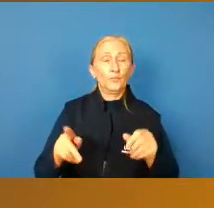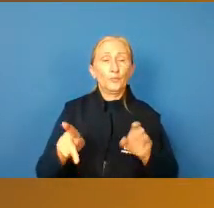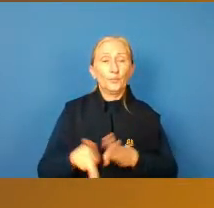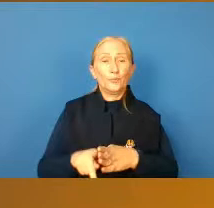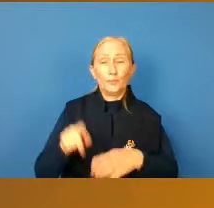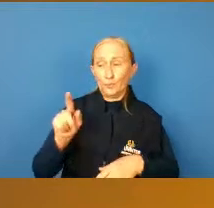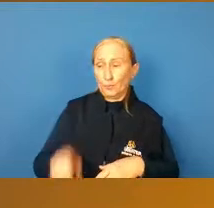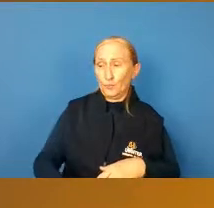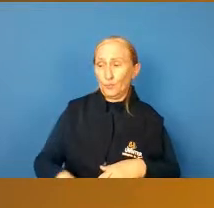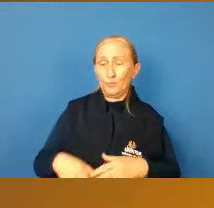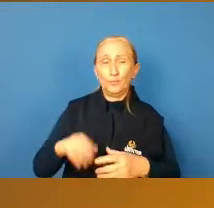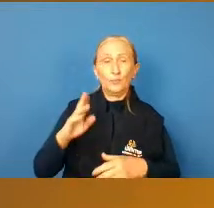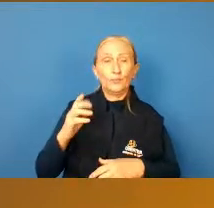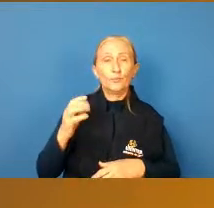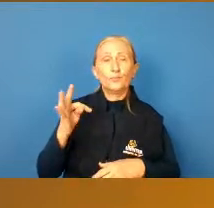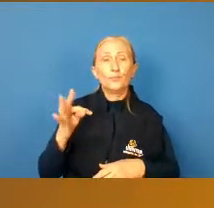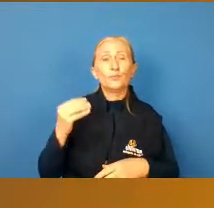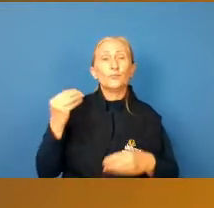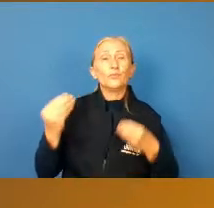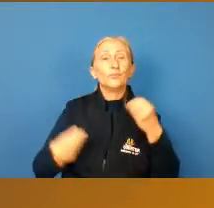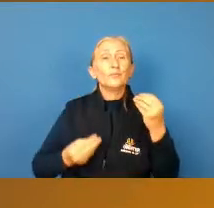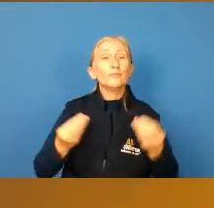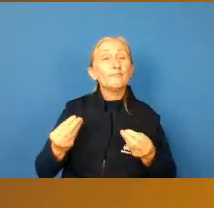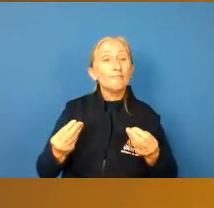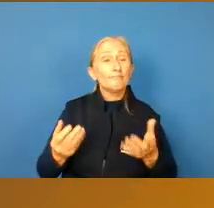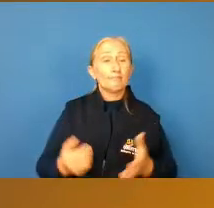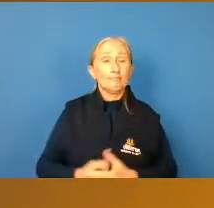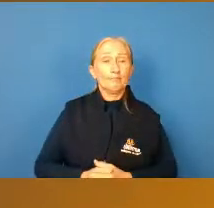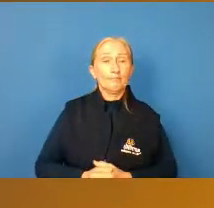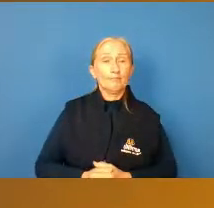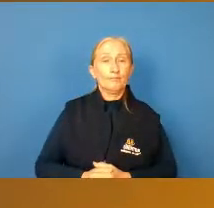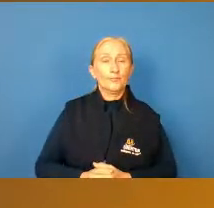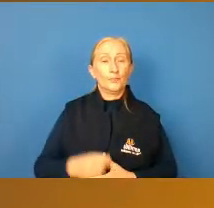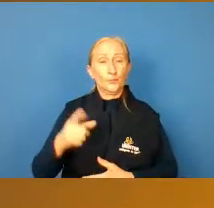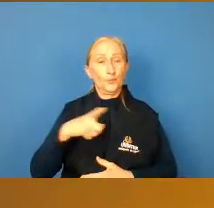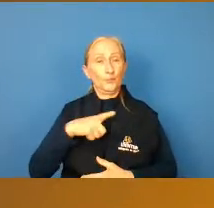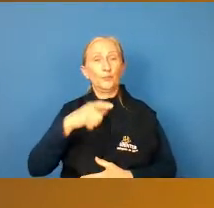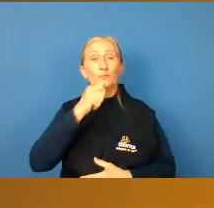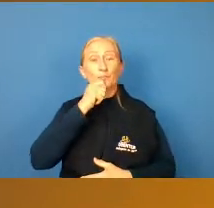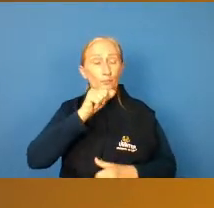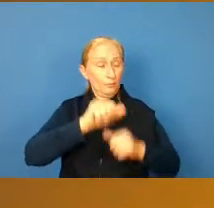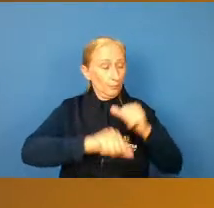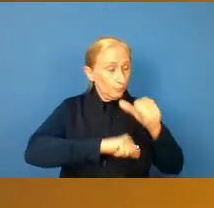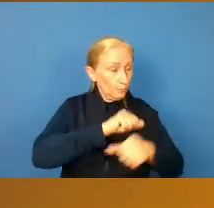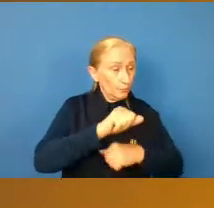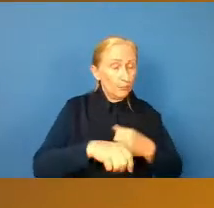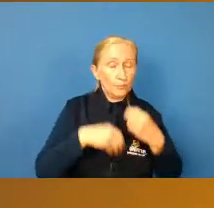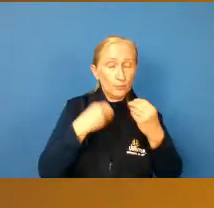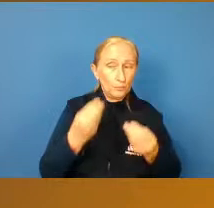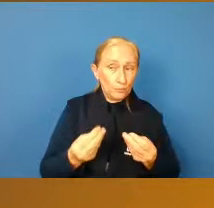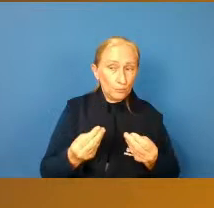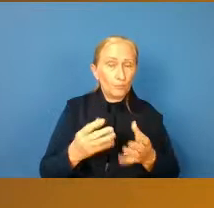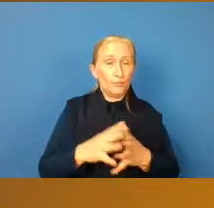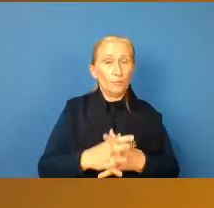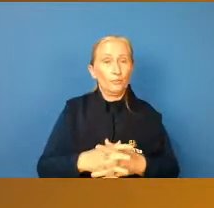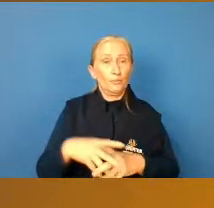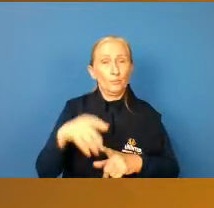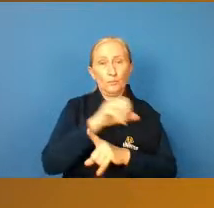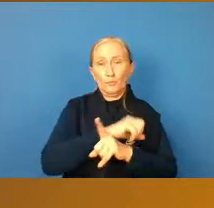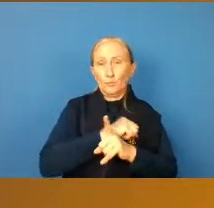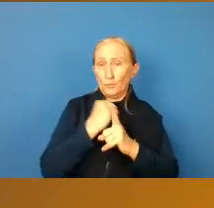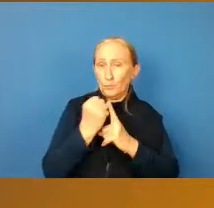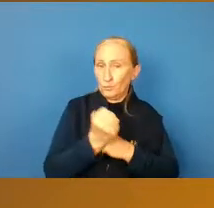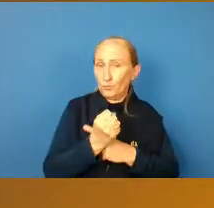no, no, no chat, a, a gente ainda tem que mudar, como, como é uma questão social,